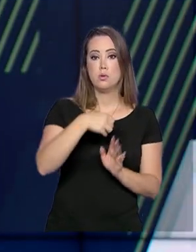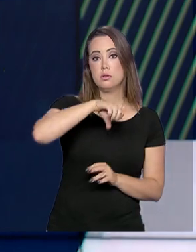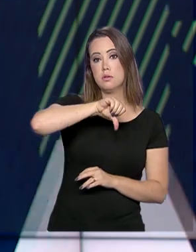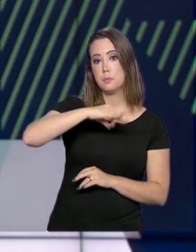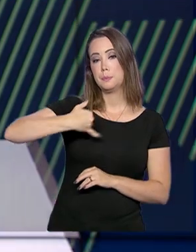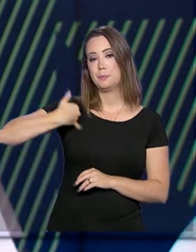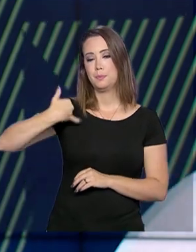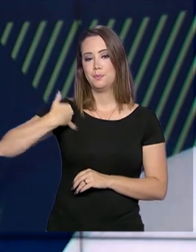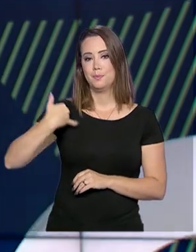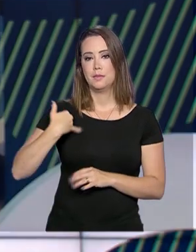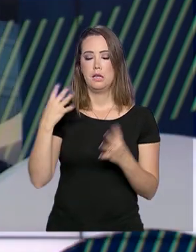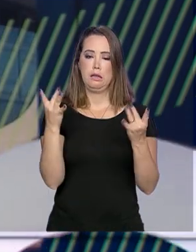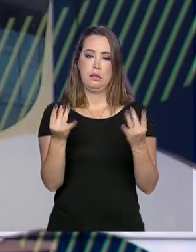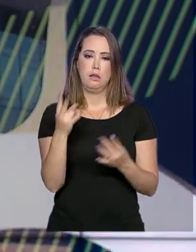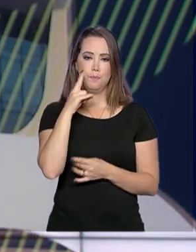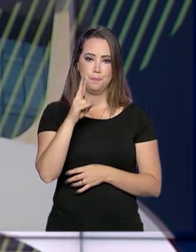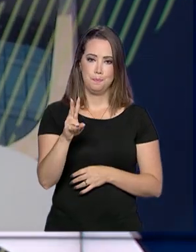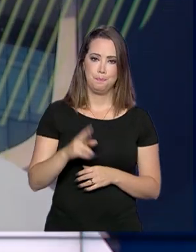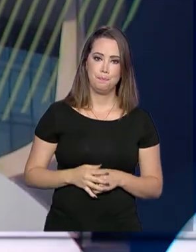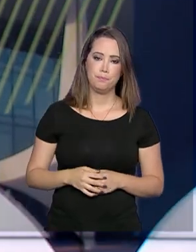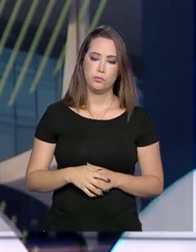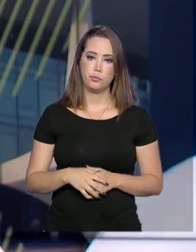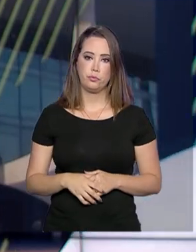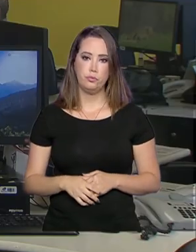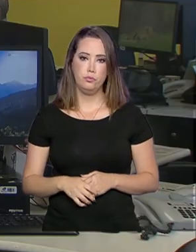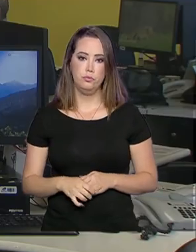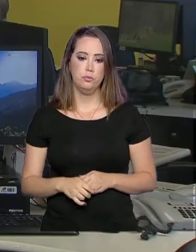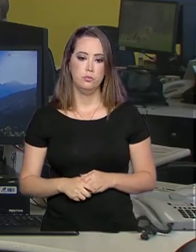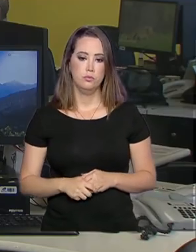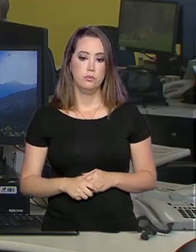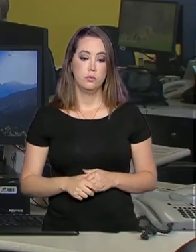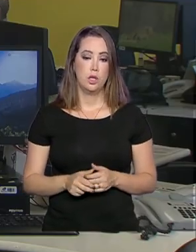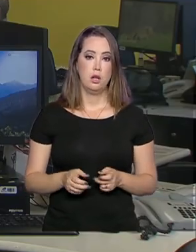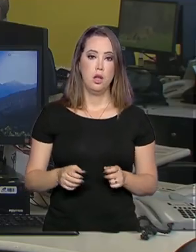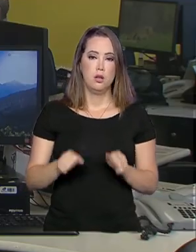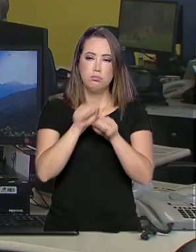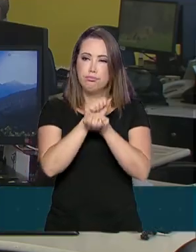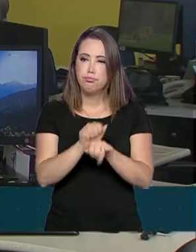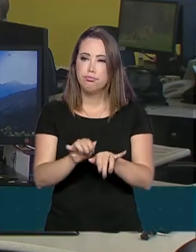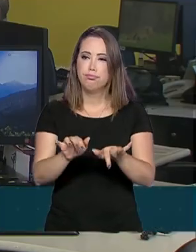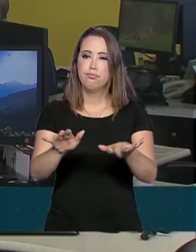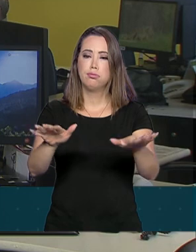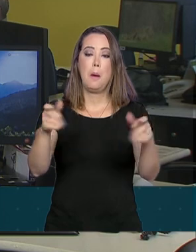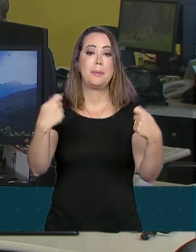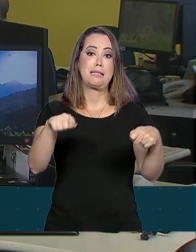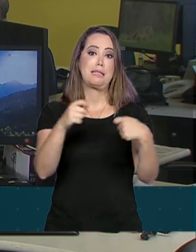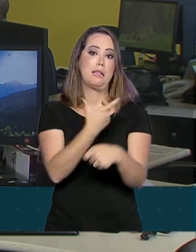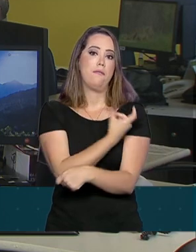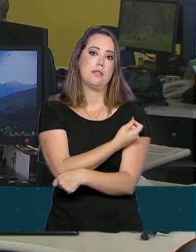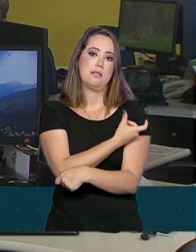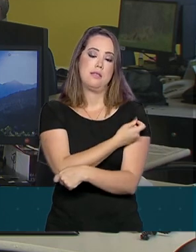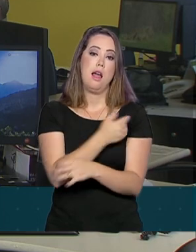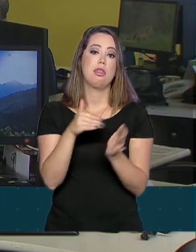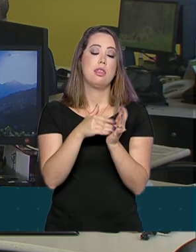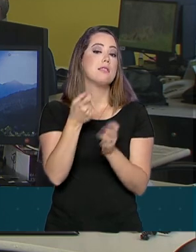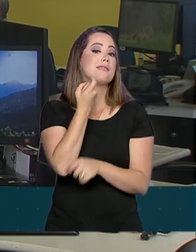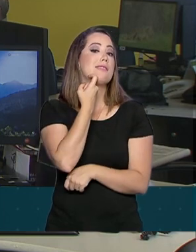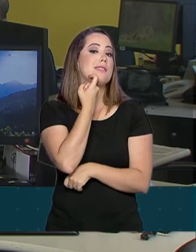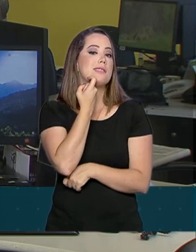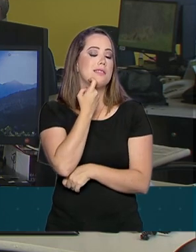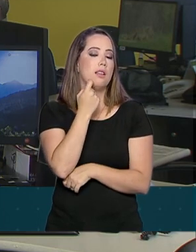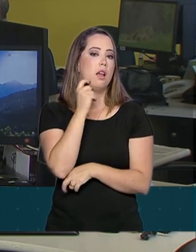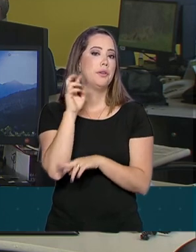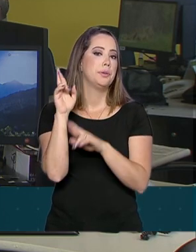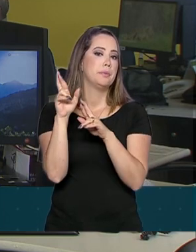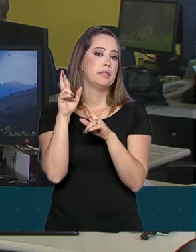anos. Tiago Pimenta tem os detalhes. A mobilização de vacinação contra o sarampo segue até sexta-feira. E a